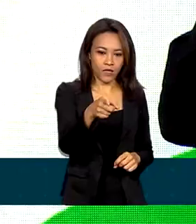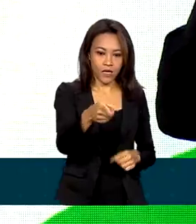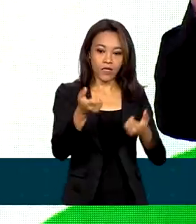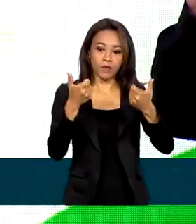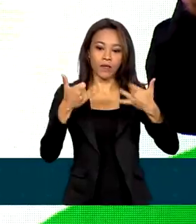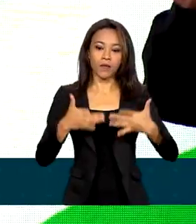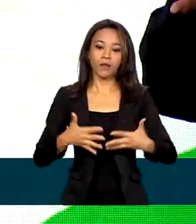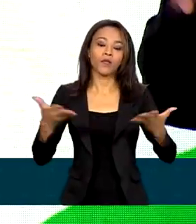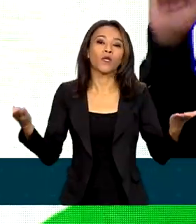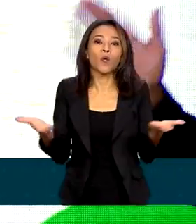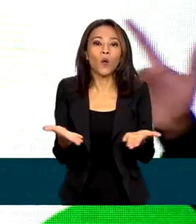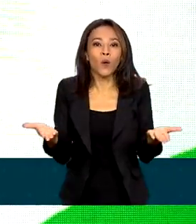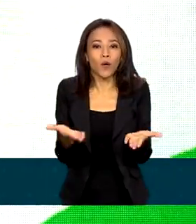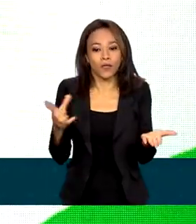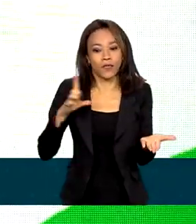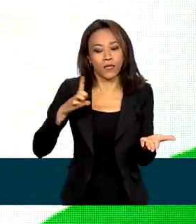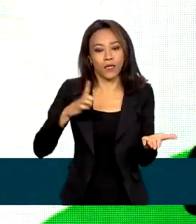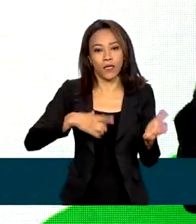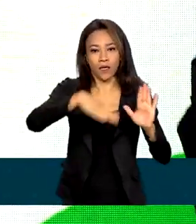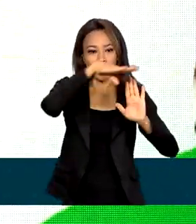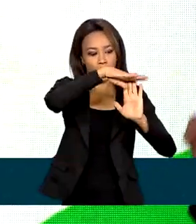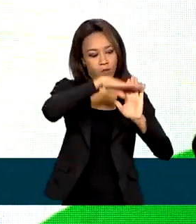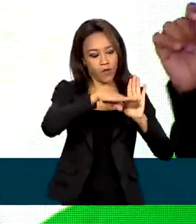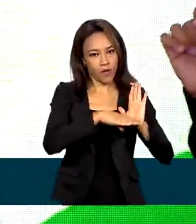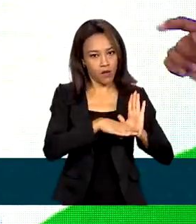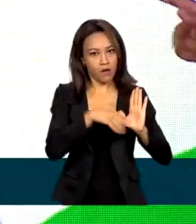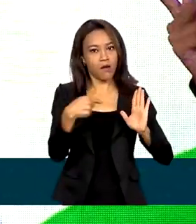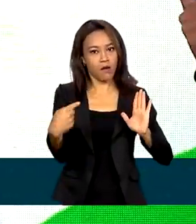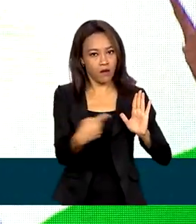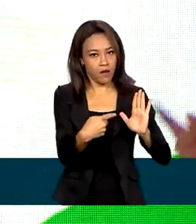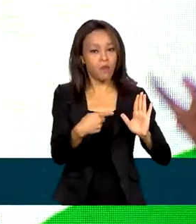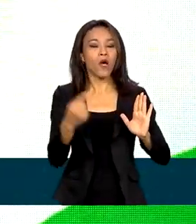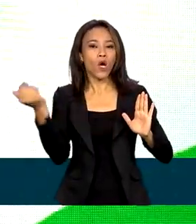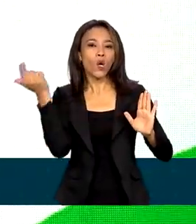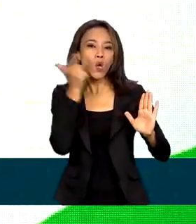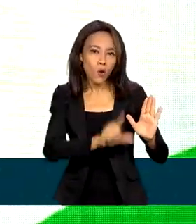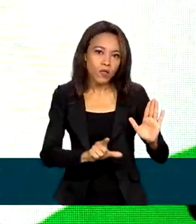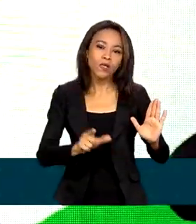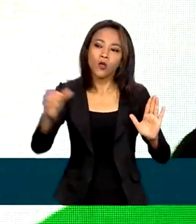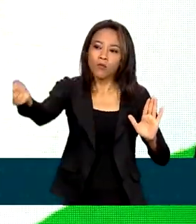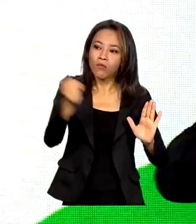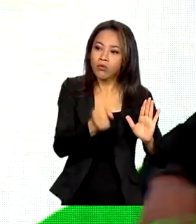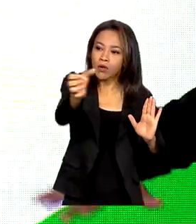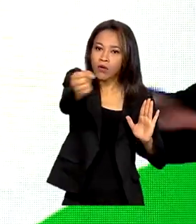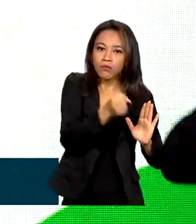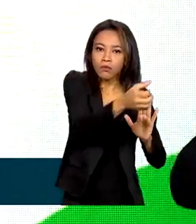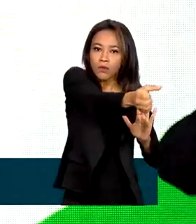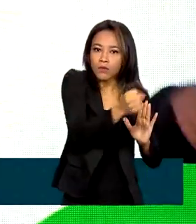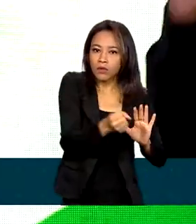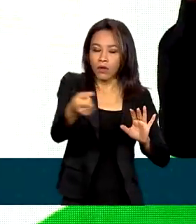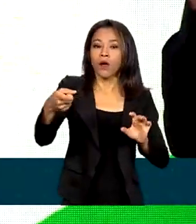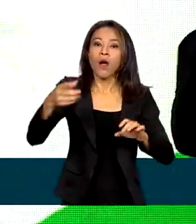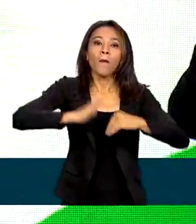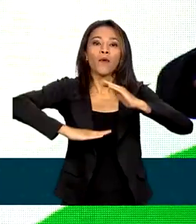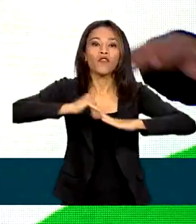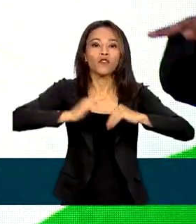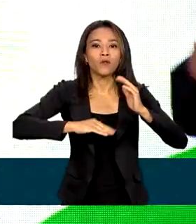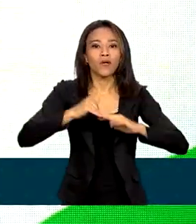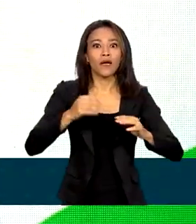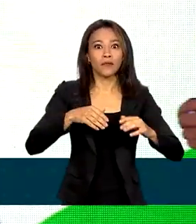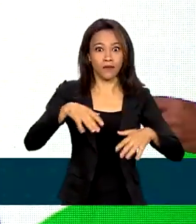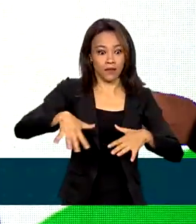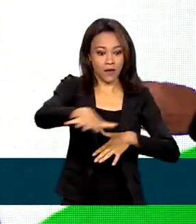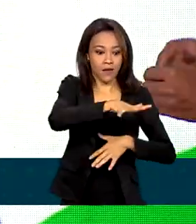consolidadas de que o programa conseguiu prover profissionais para as áreas mais vulneráveis, ampliou o